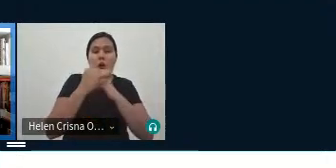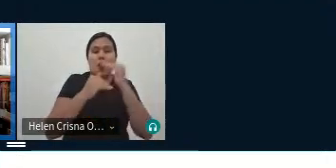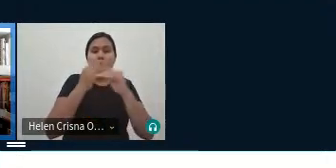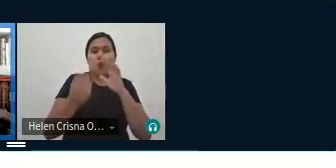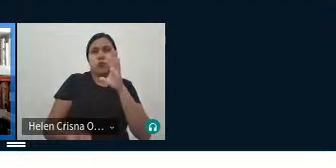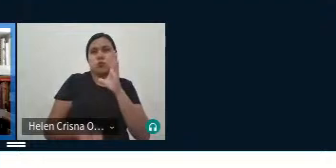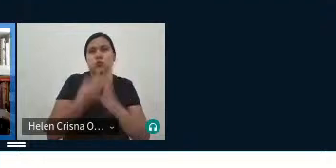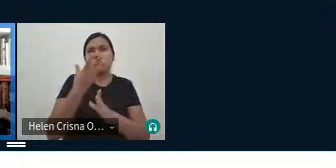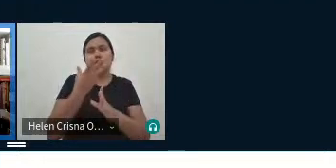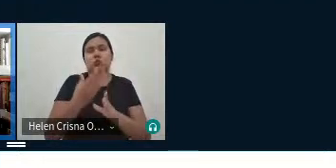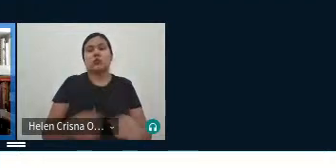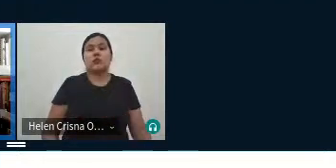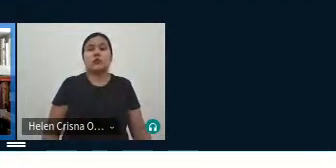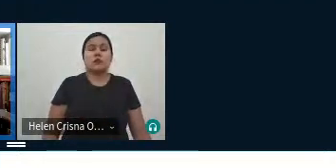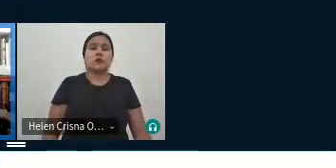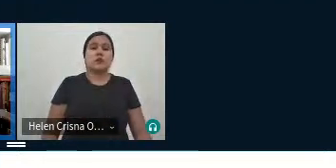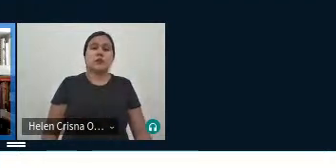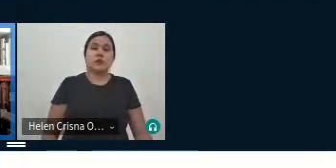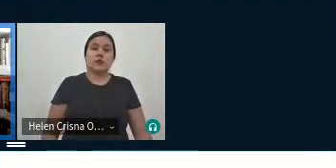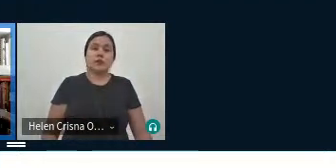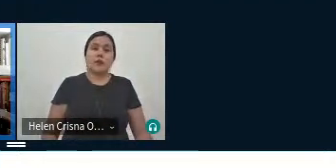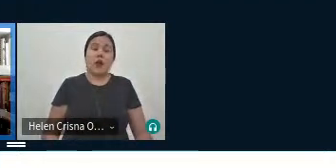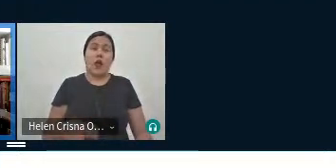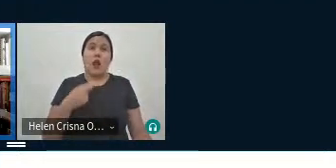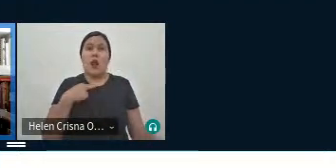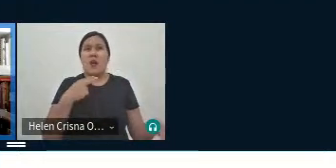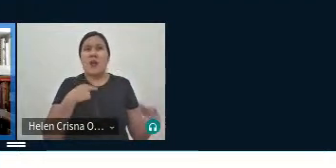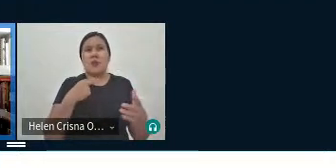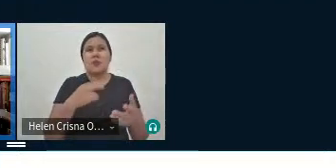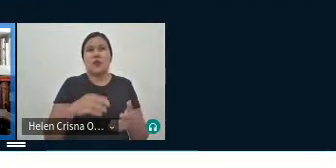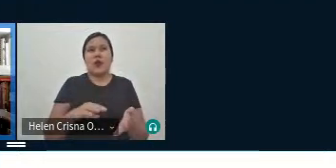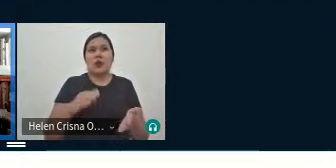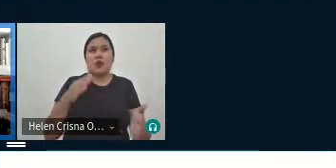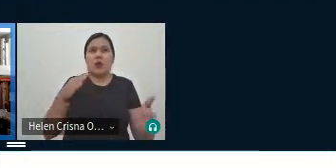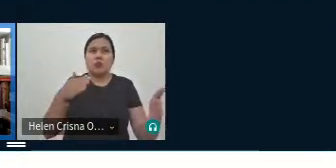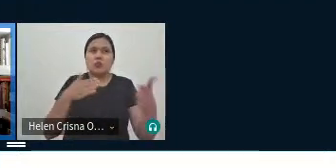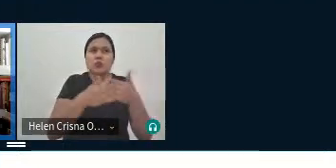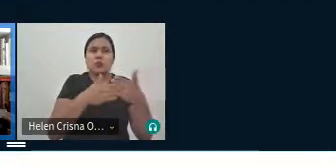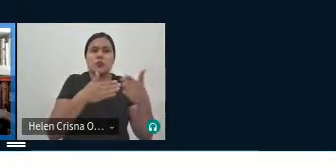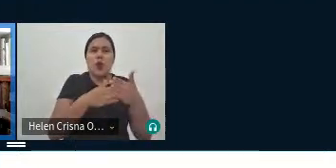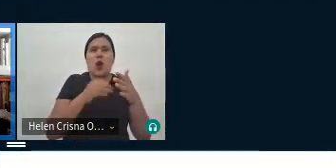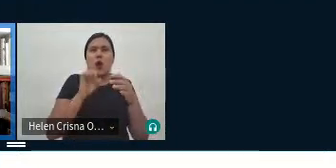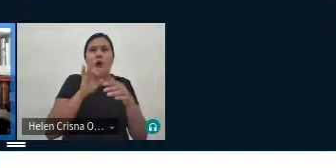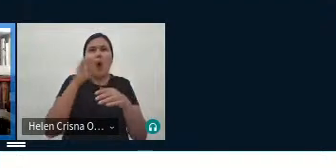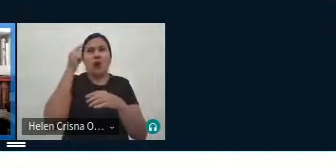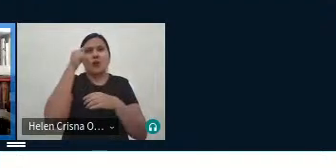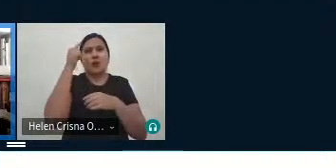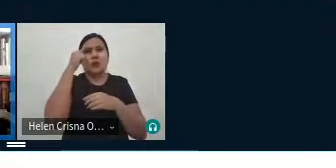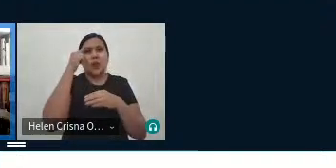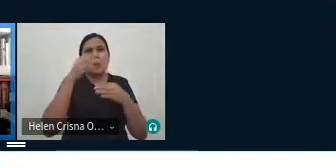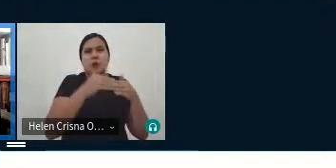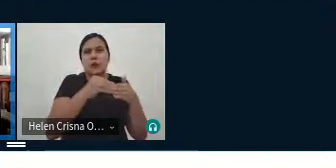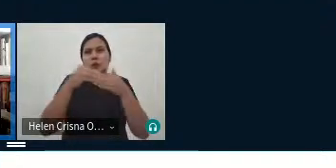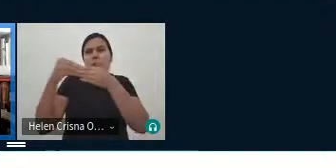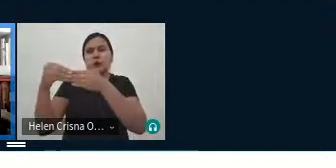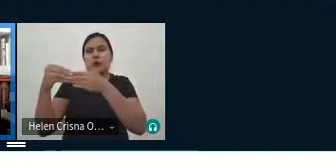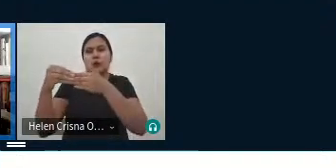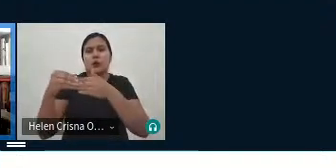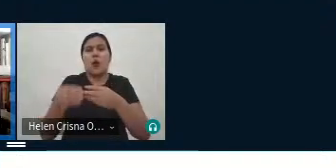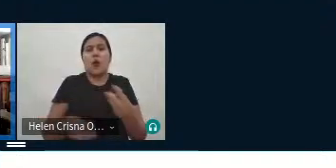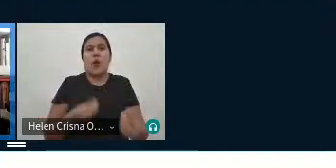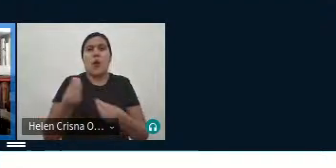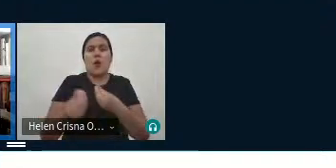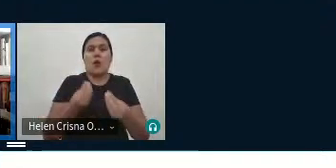criativo né então ela não poderia mais ser limitada àquela ideia de transporte né como